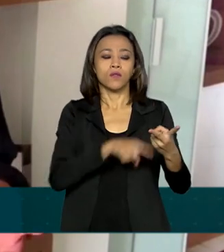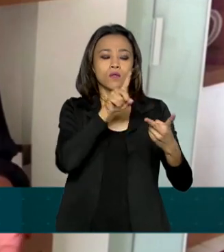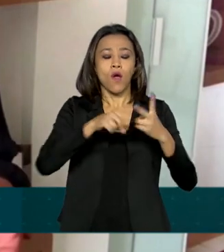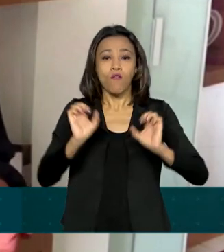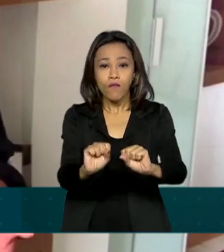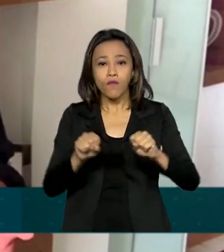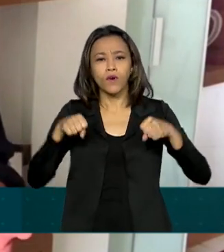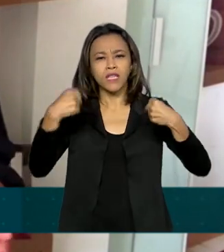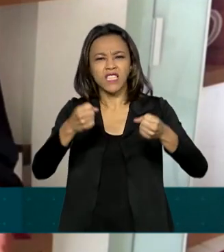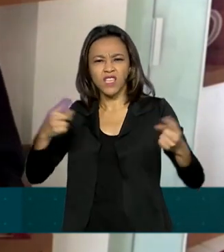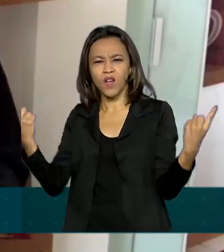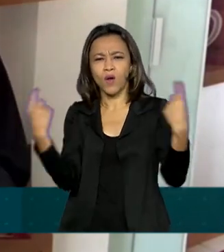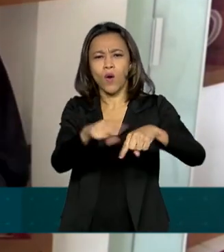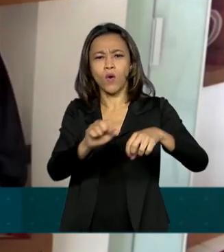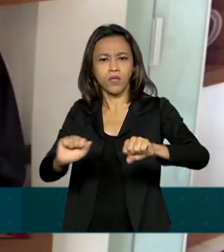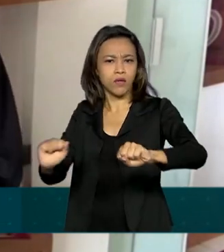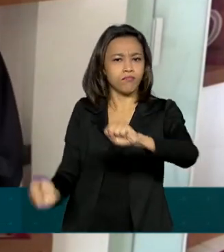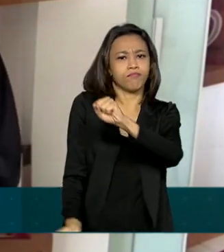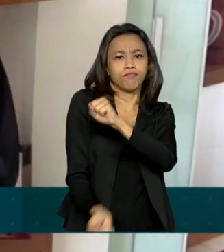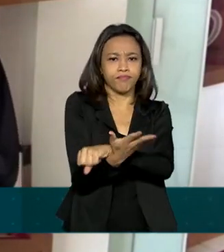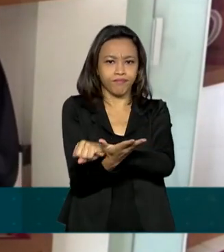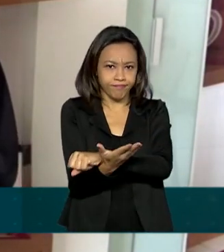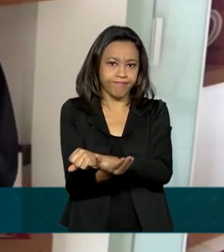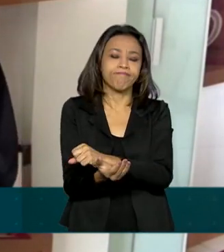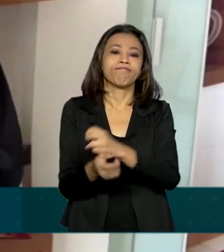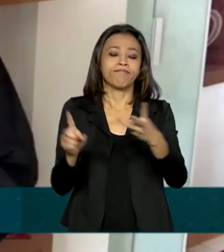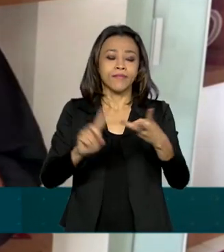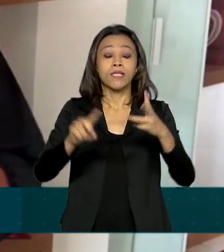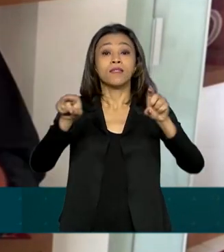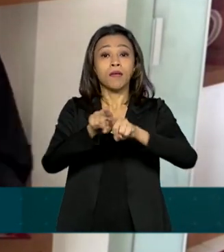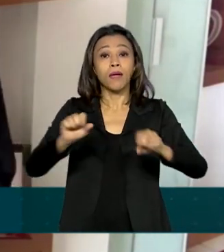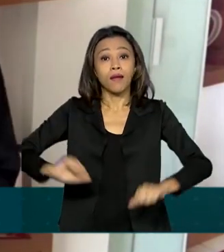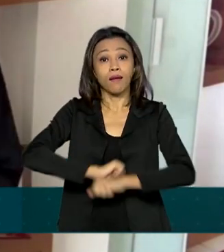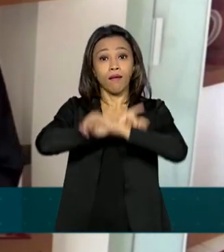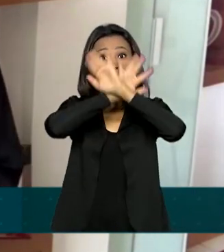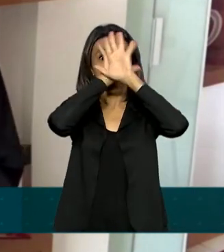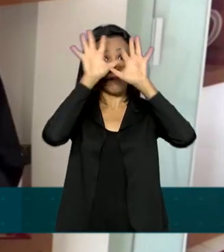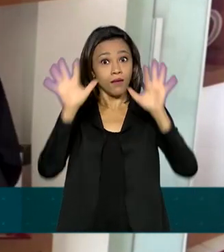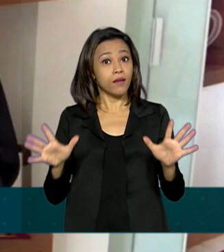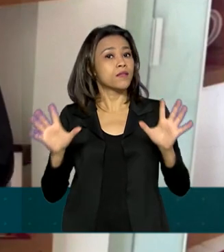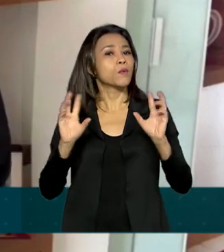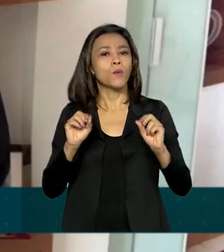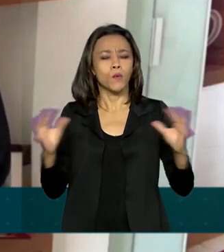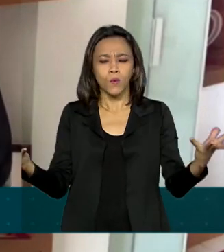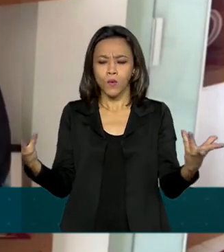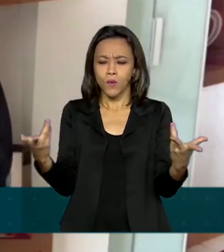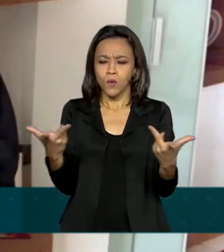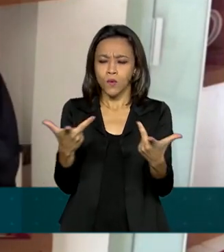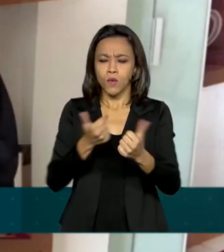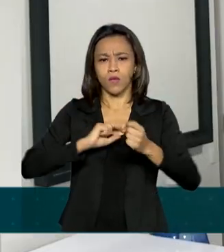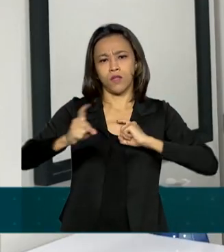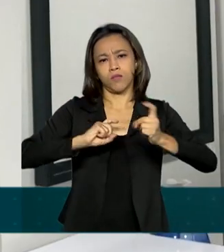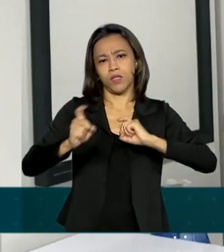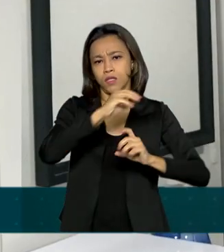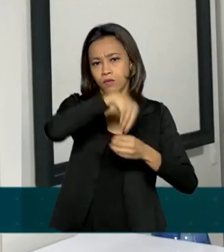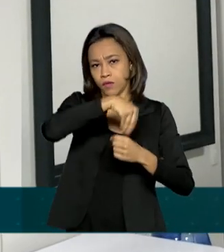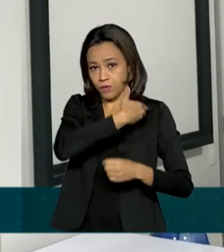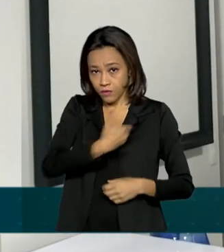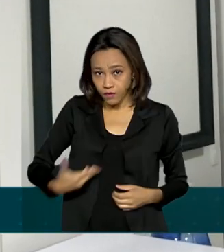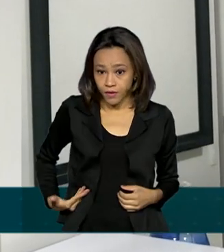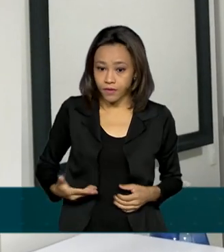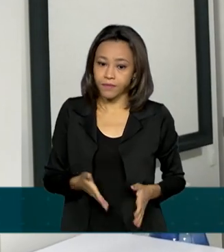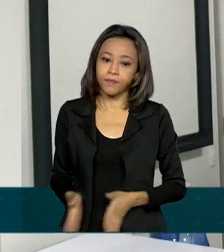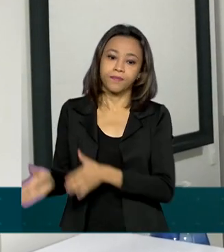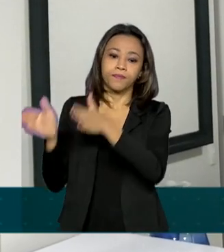combate à corrupção e aumentar a transparência e a eficiência na ação governamental. É preciso